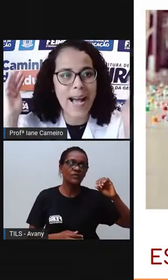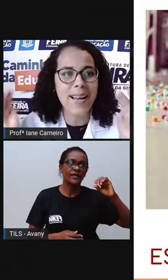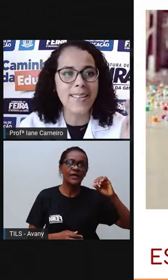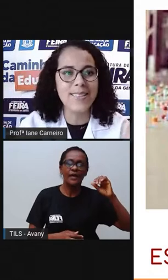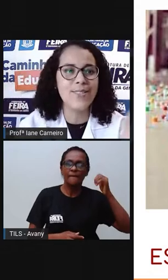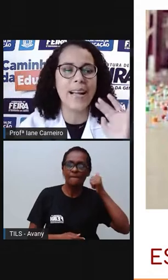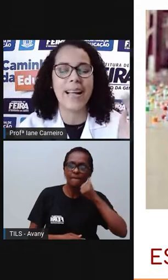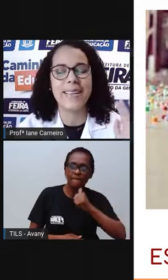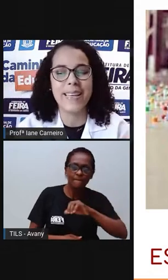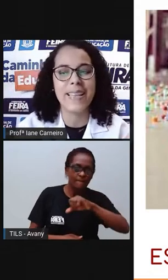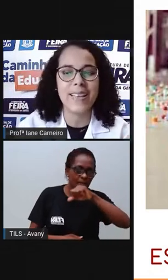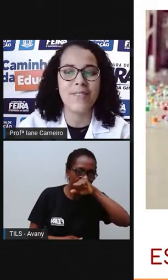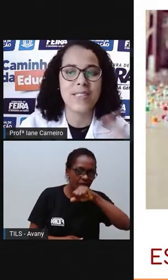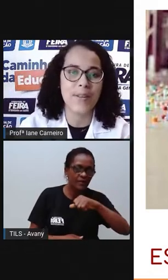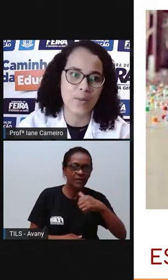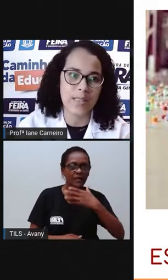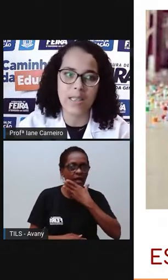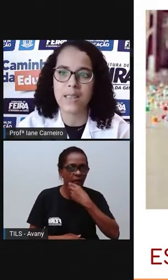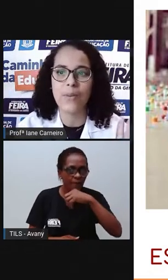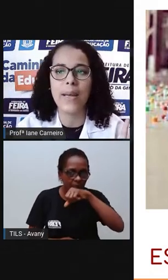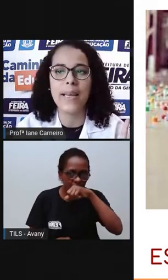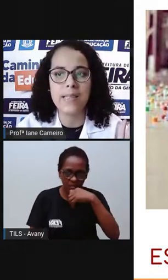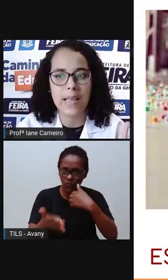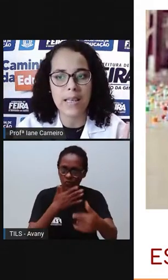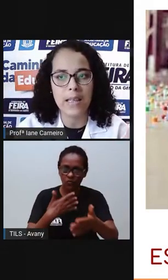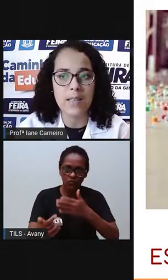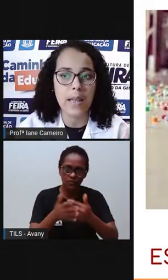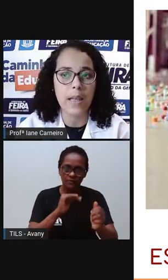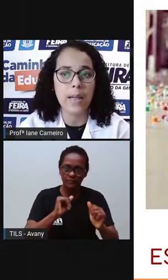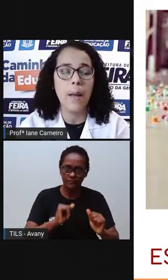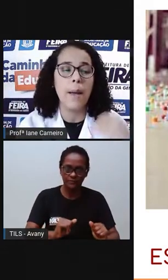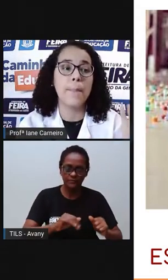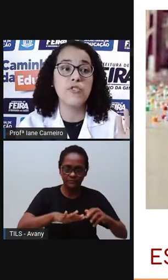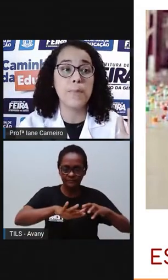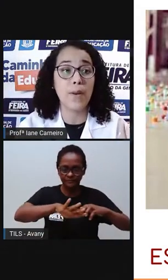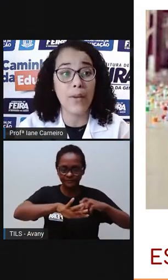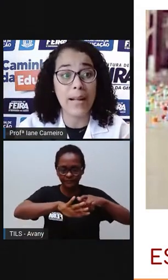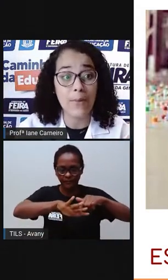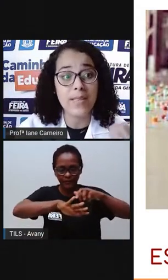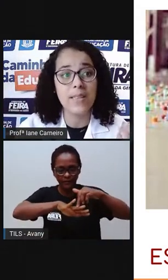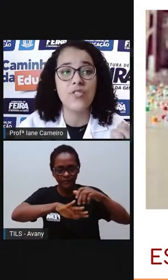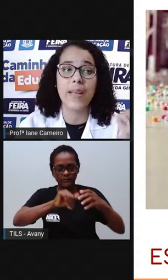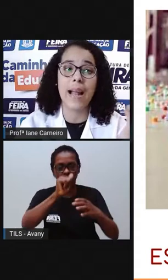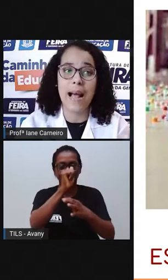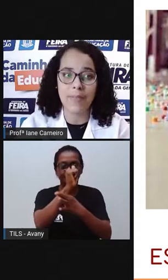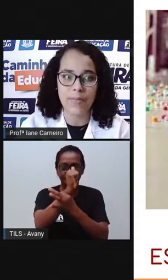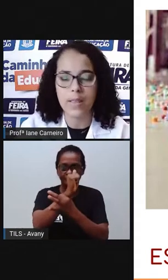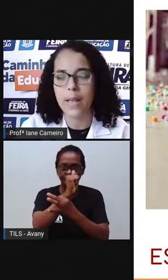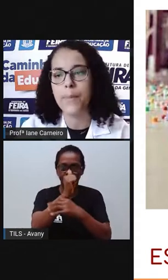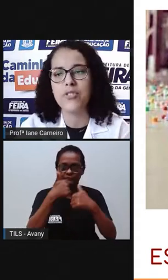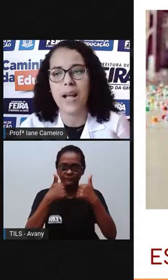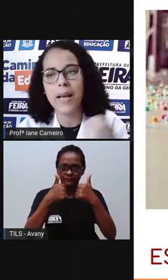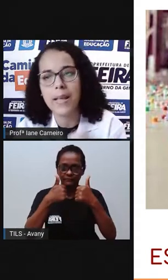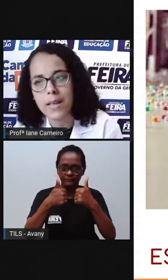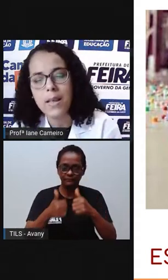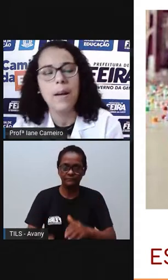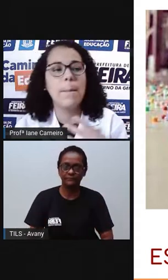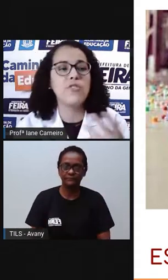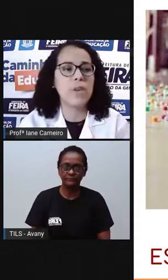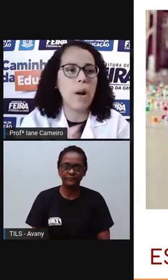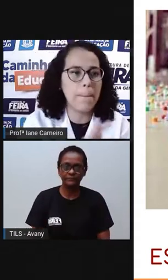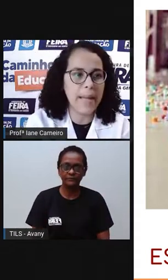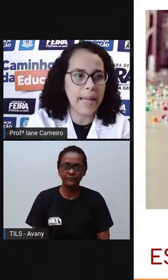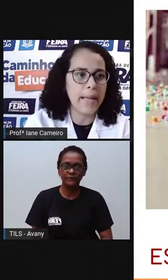ficar escalando a cadeira que você vai conseguir. Então, isso aqui pode provocar um acidente grave, né? Pode cair,